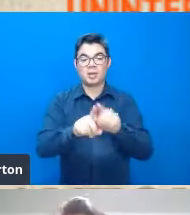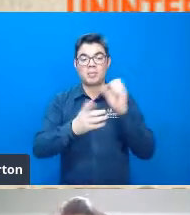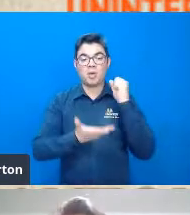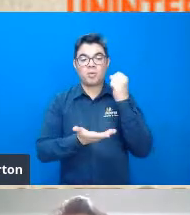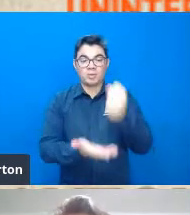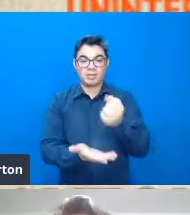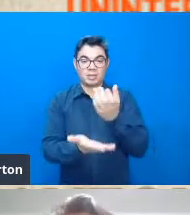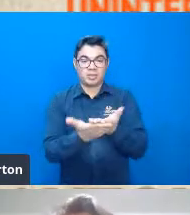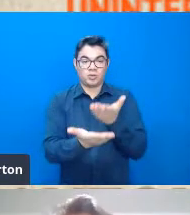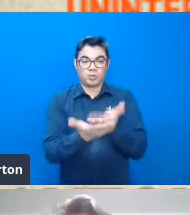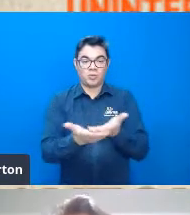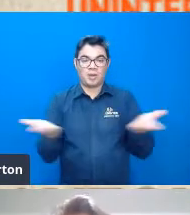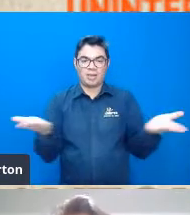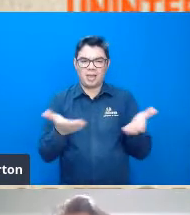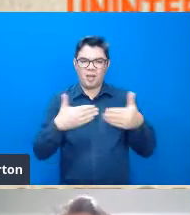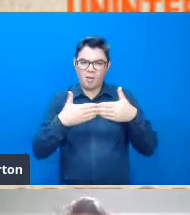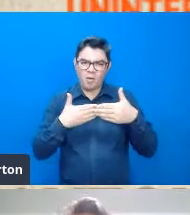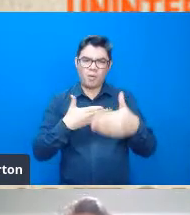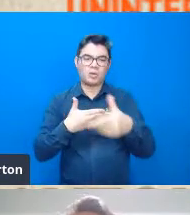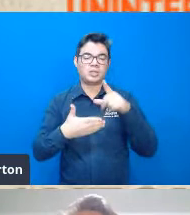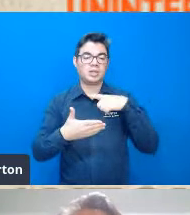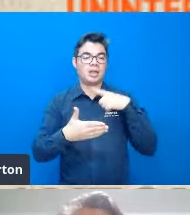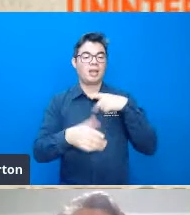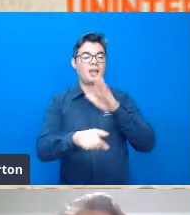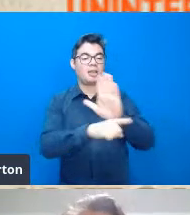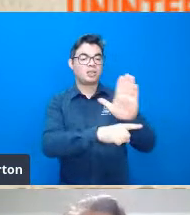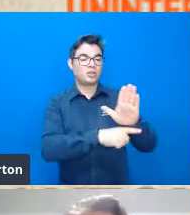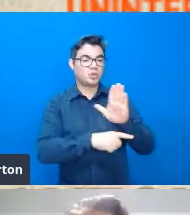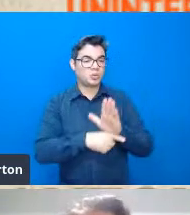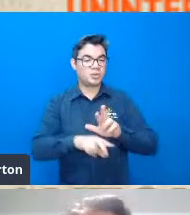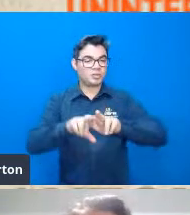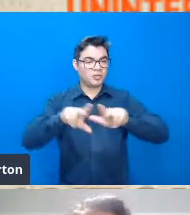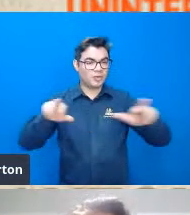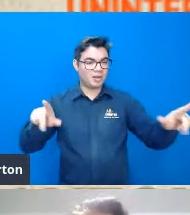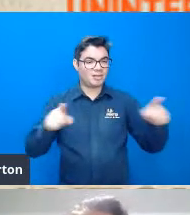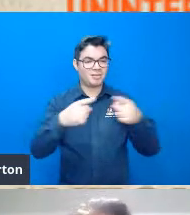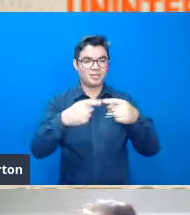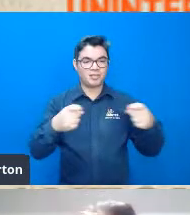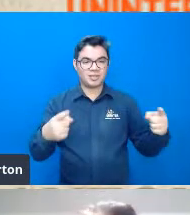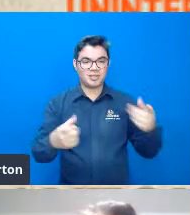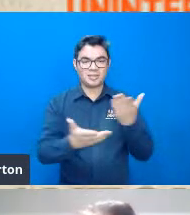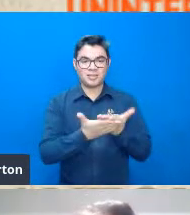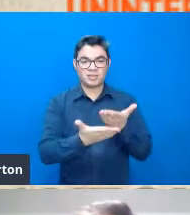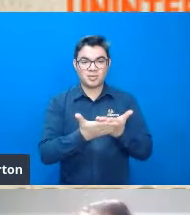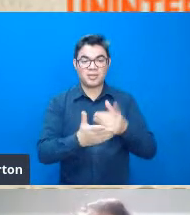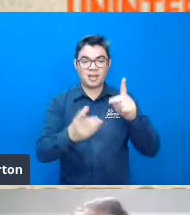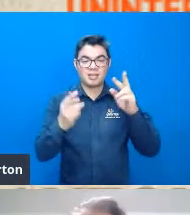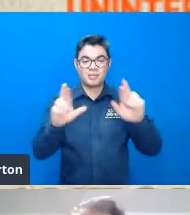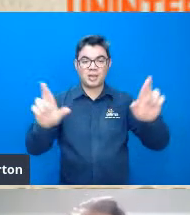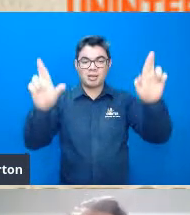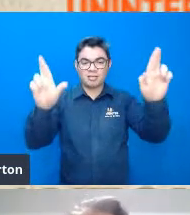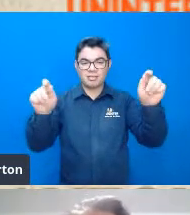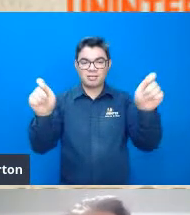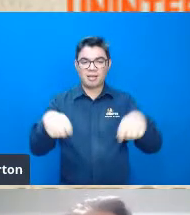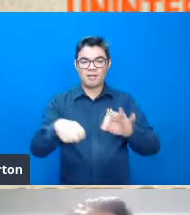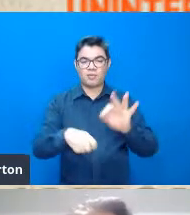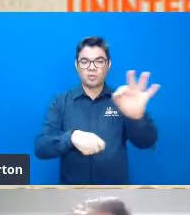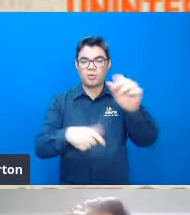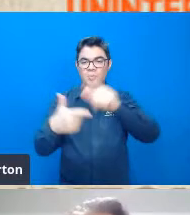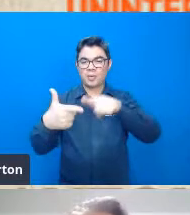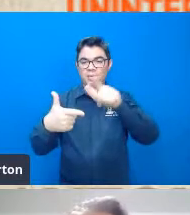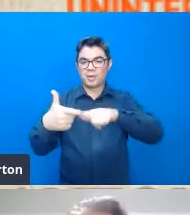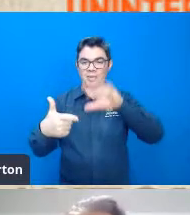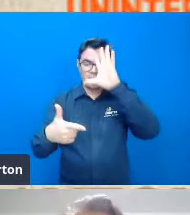até hoje alimentam a vida de diferentes cientistas e a esperança deles também em resolver problemas